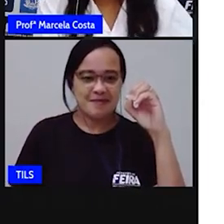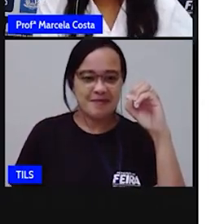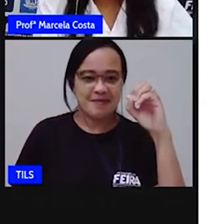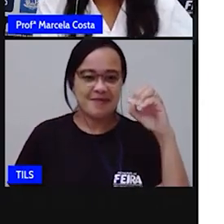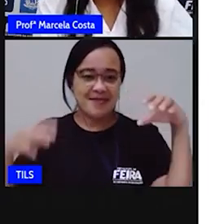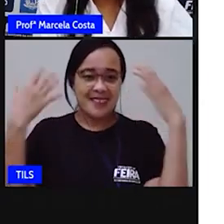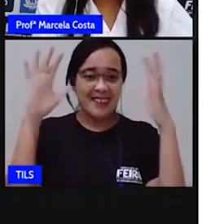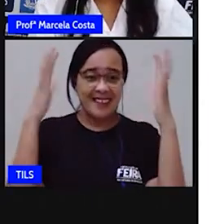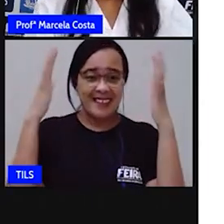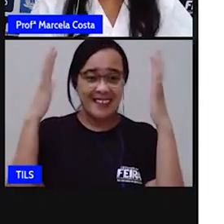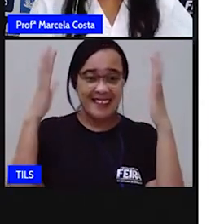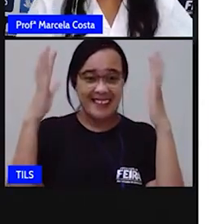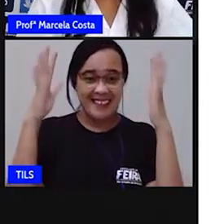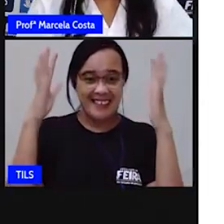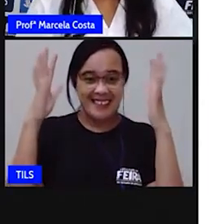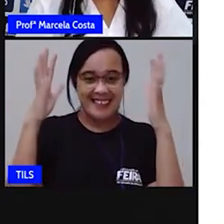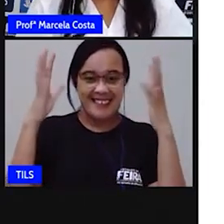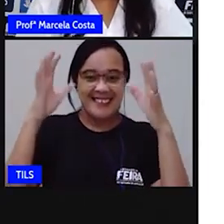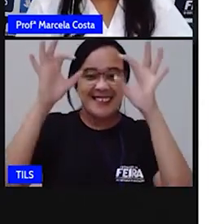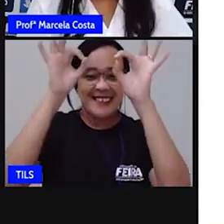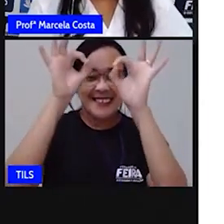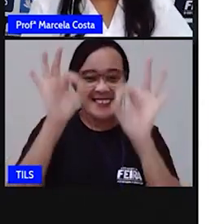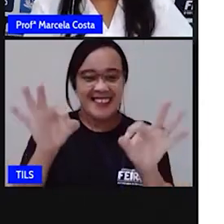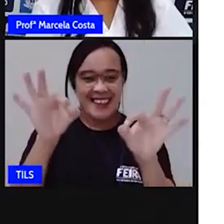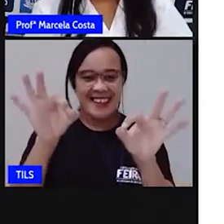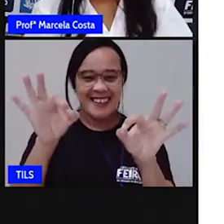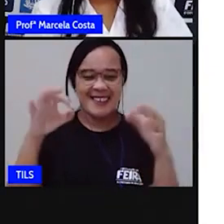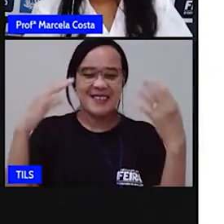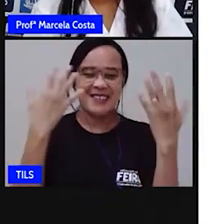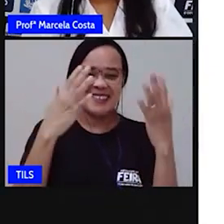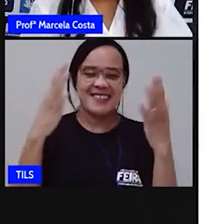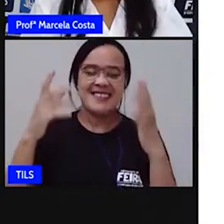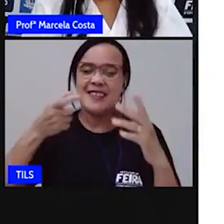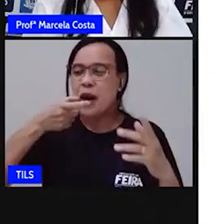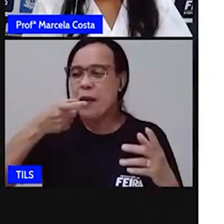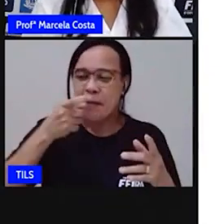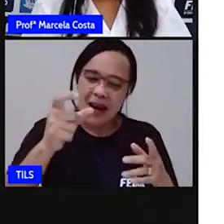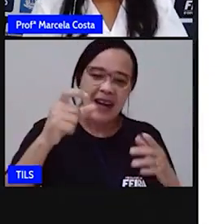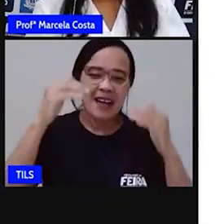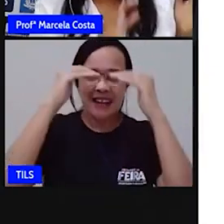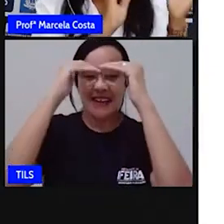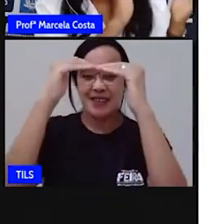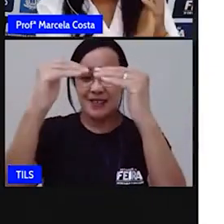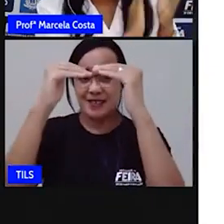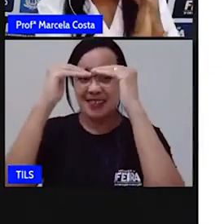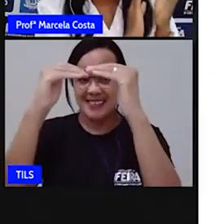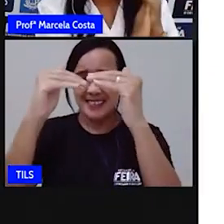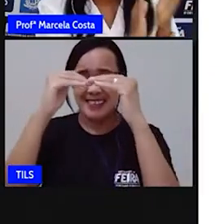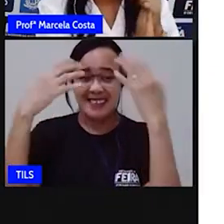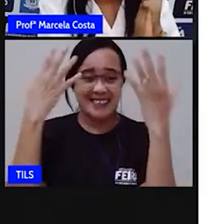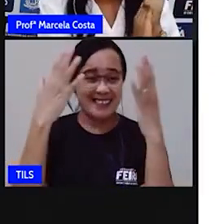Acertou! Teto! A palavra é teto.